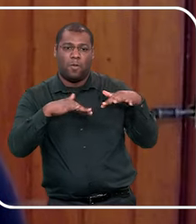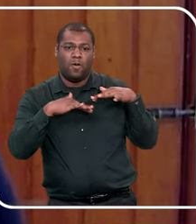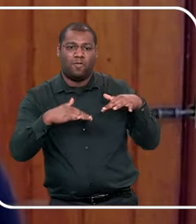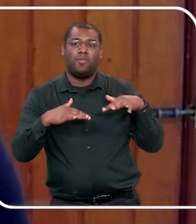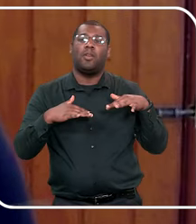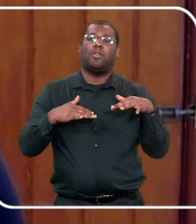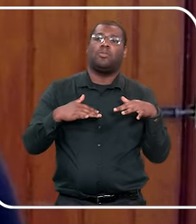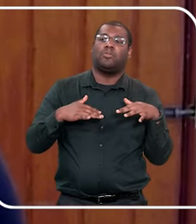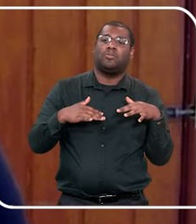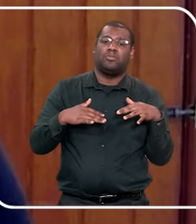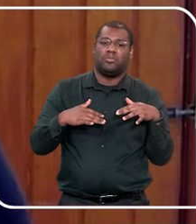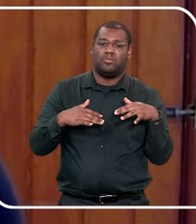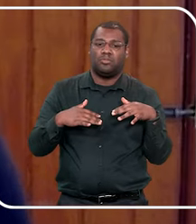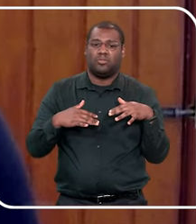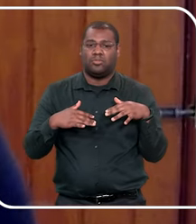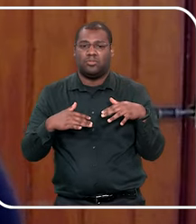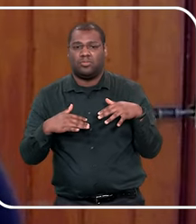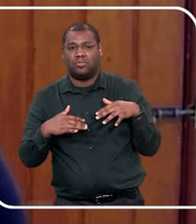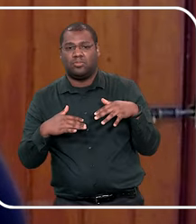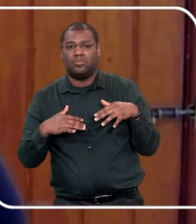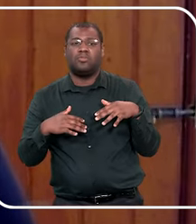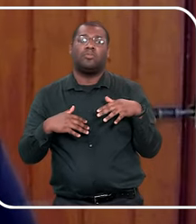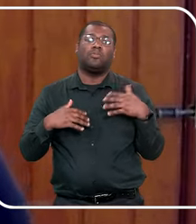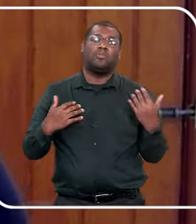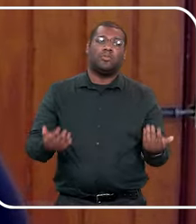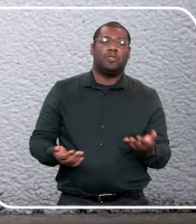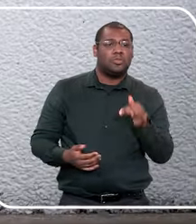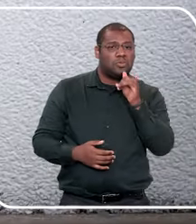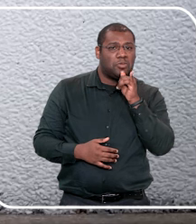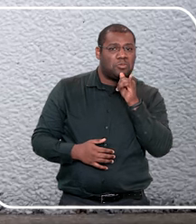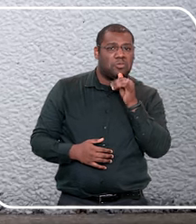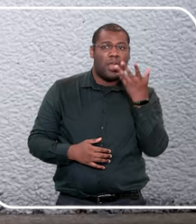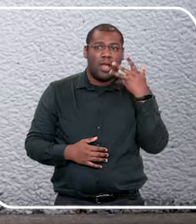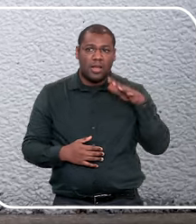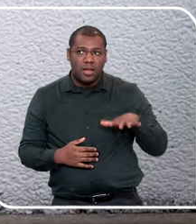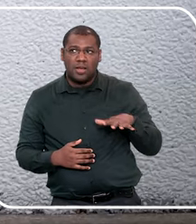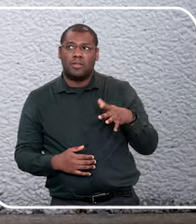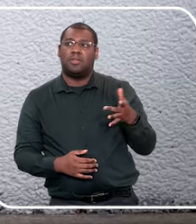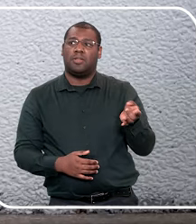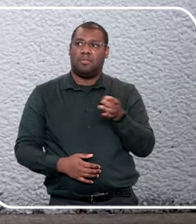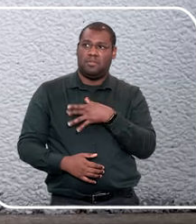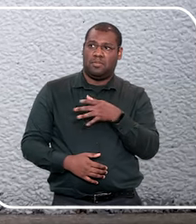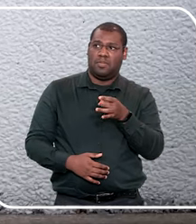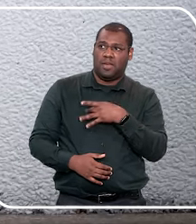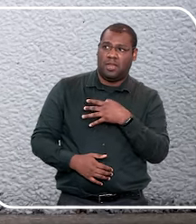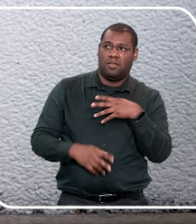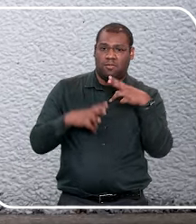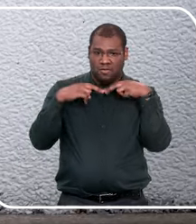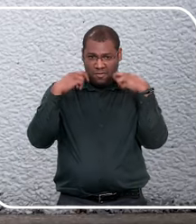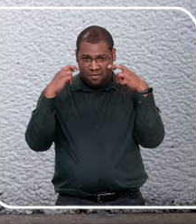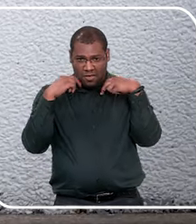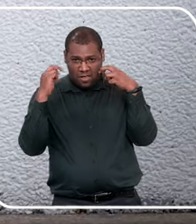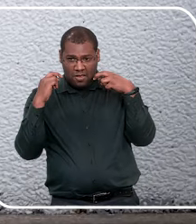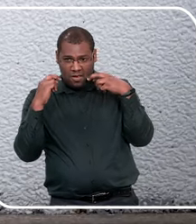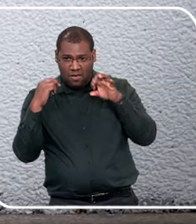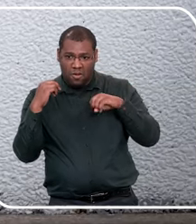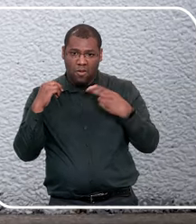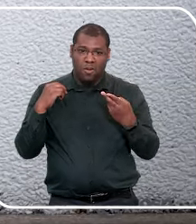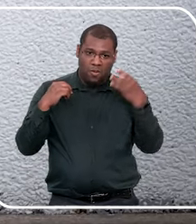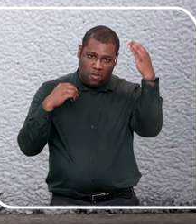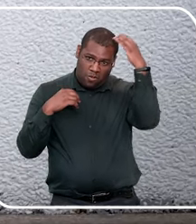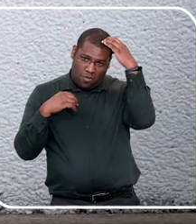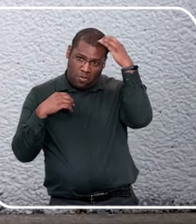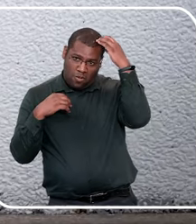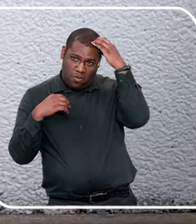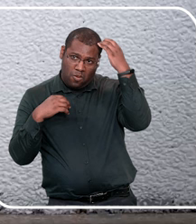precisa do movimento como a gente precisa de comer, medo, vergonha e culpa, uma criança que tá sempre em alerta, que